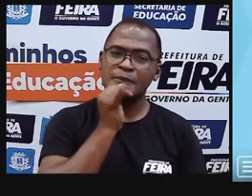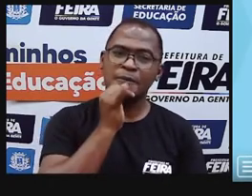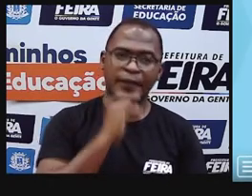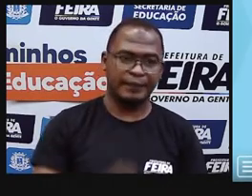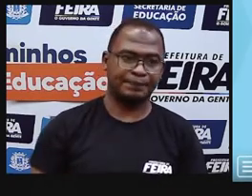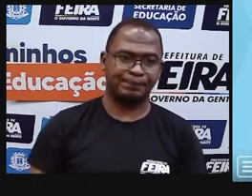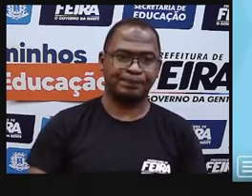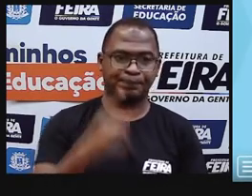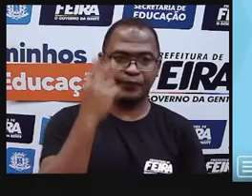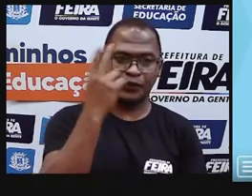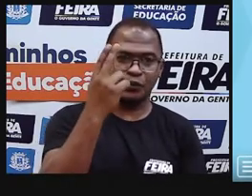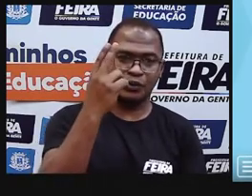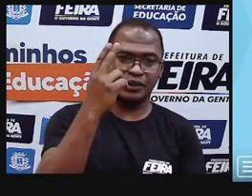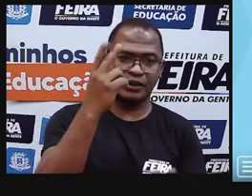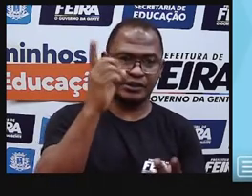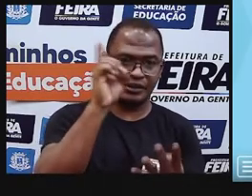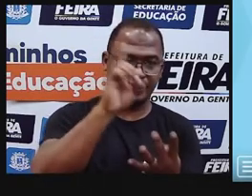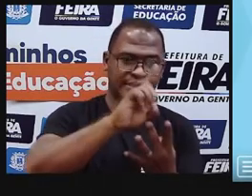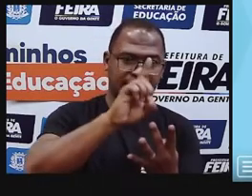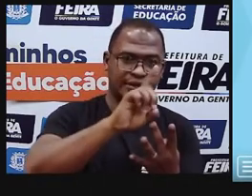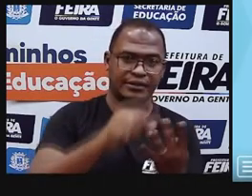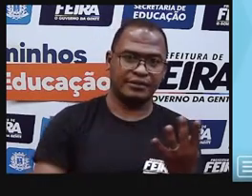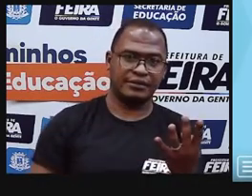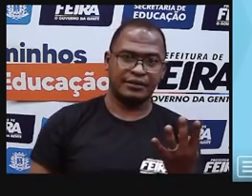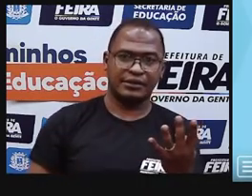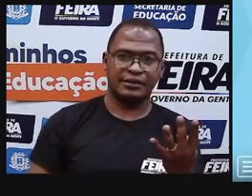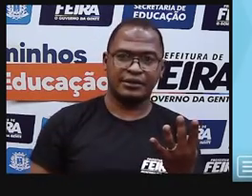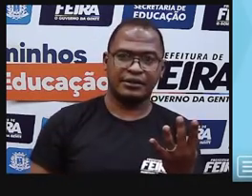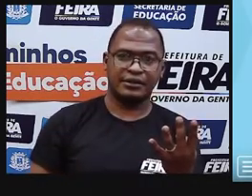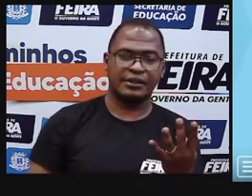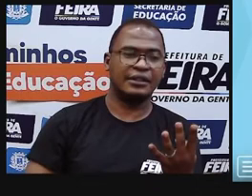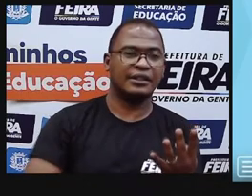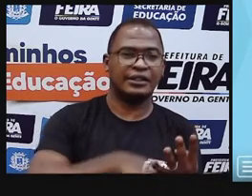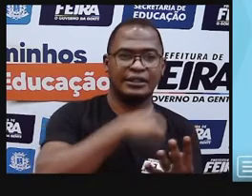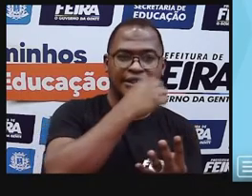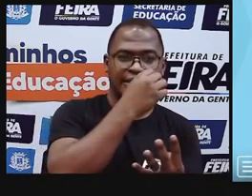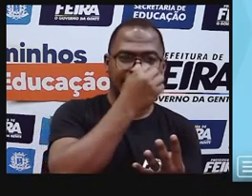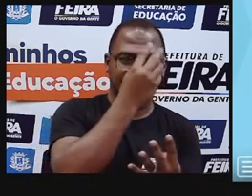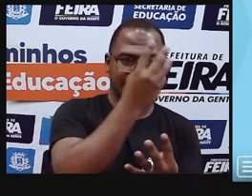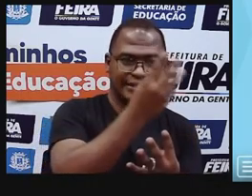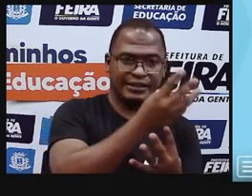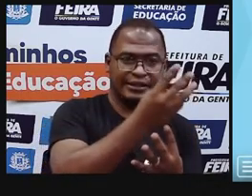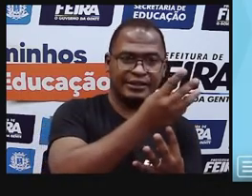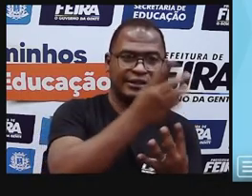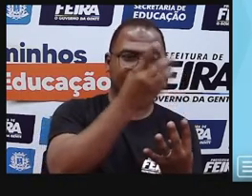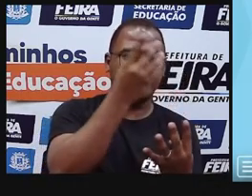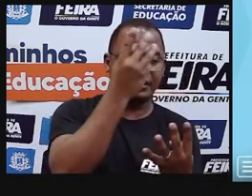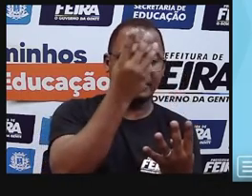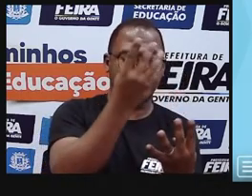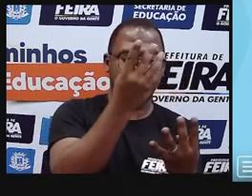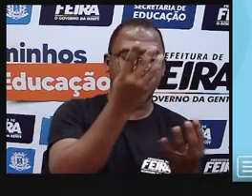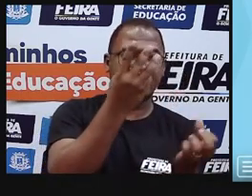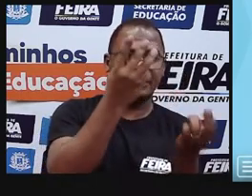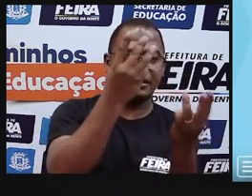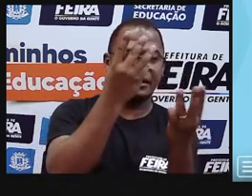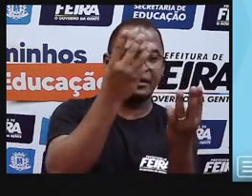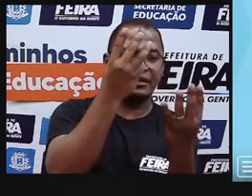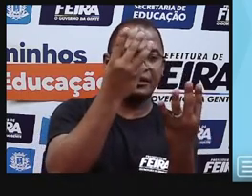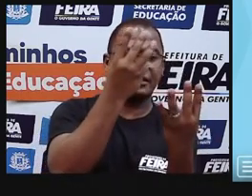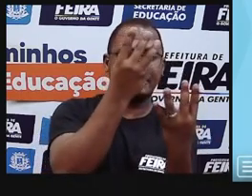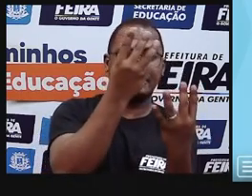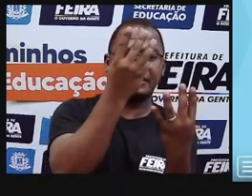25? Não. Ele tem três dezenas e quatro unidades? Não. Porque não é o 34. Sete